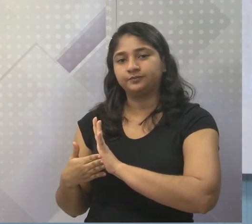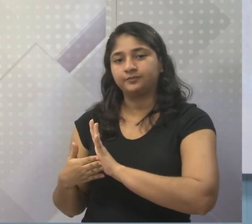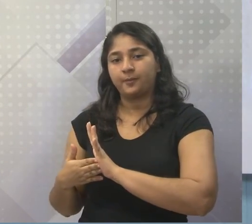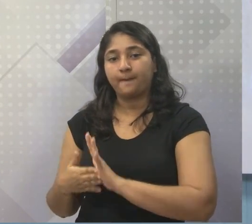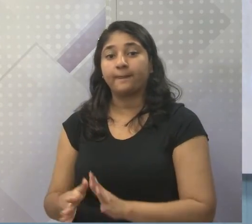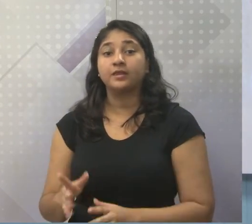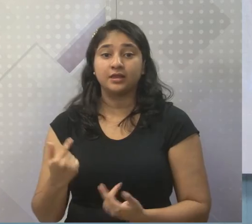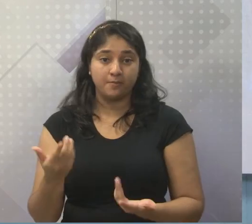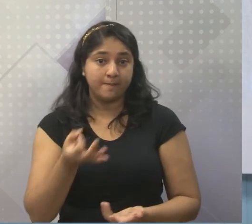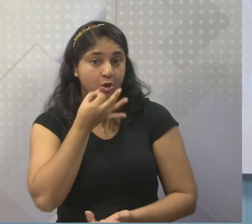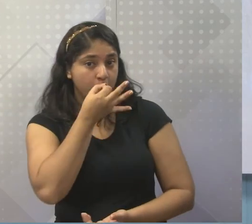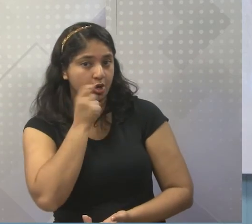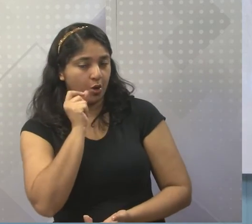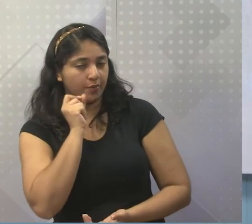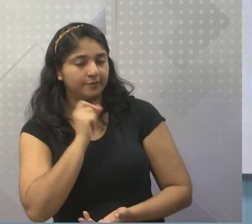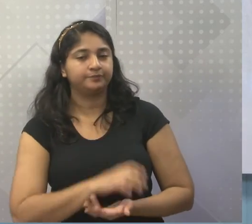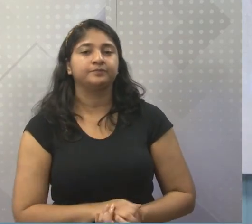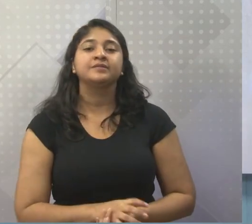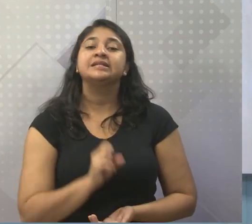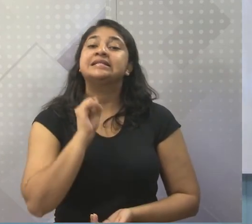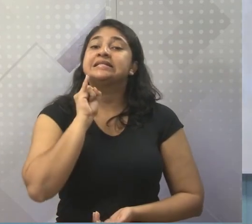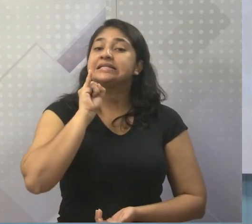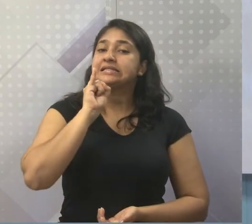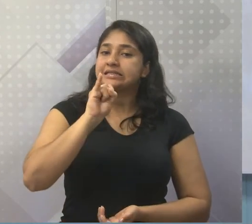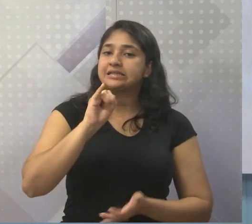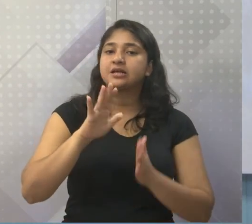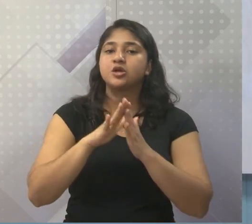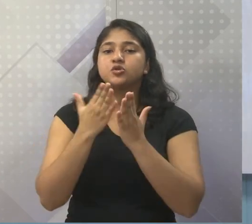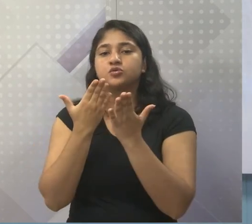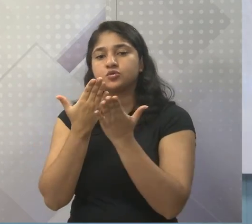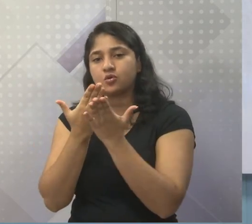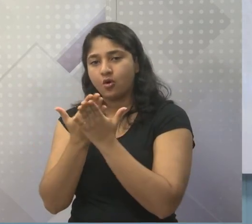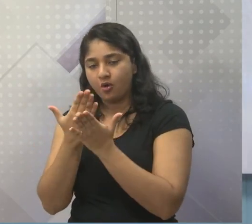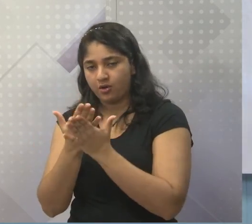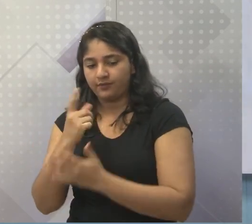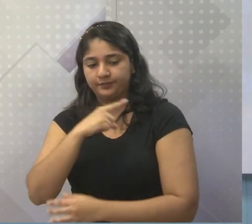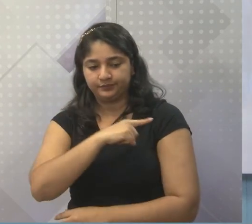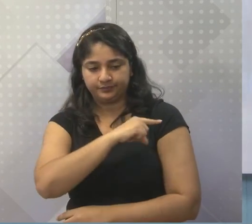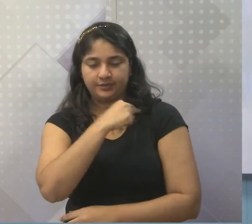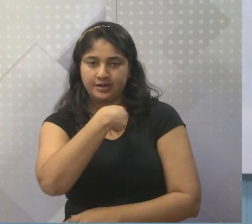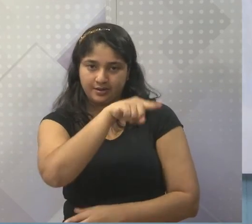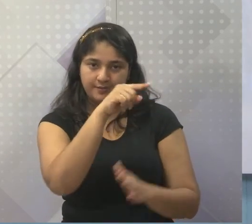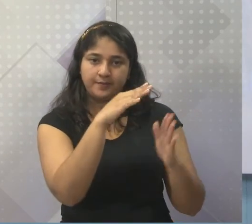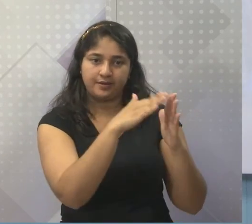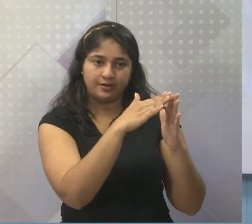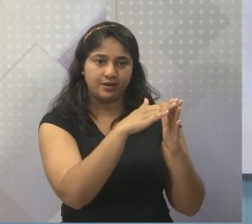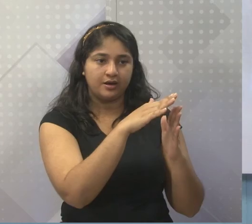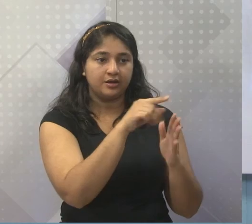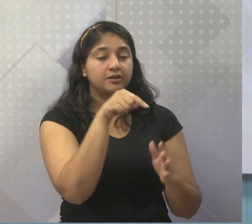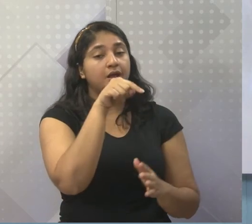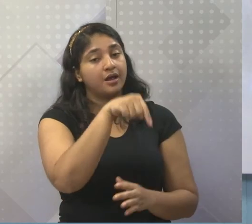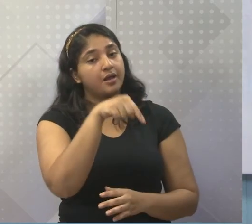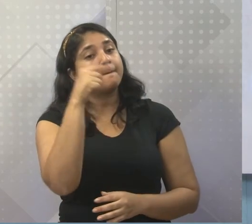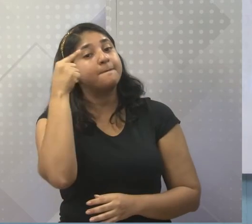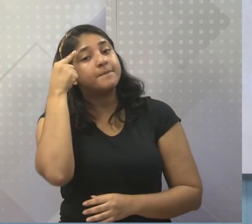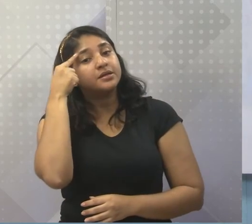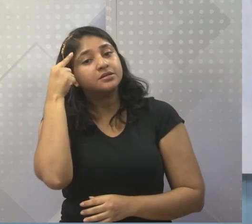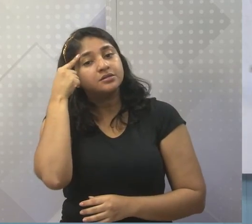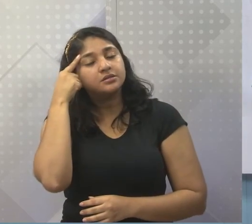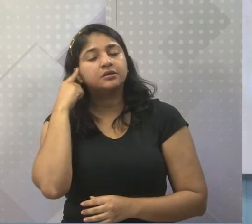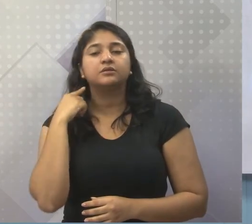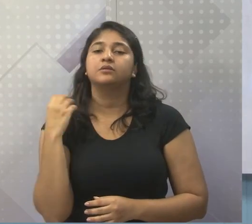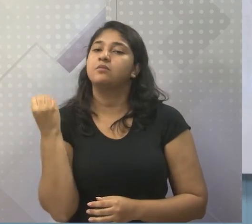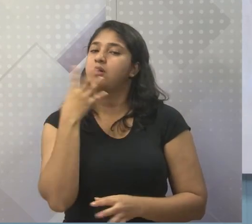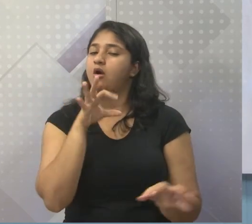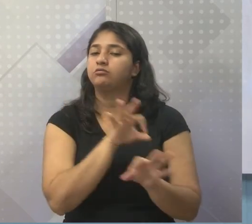Eu penso o seguinte, que se você sair da escola ou sair da minha aula agora pensando, ó, já vai ser